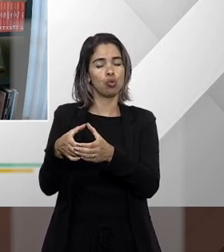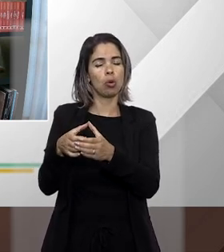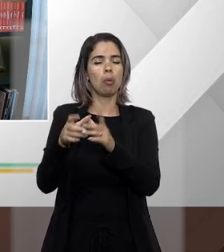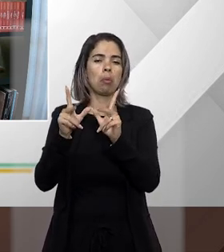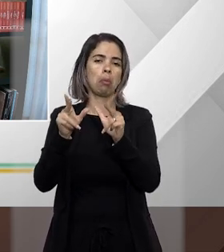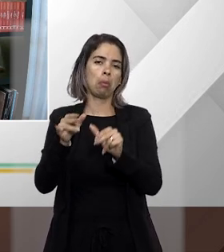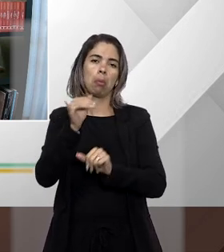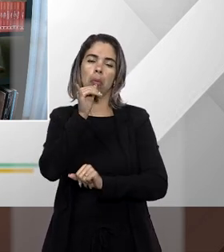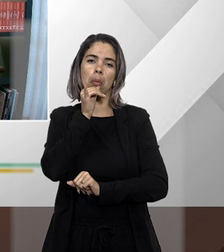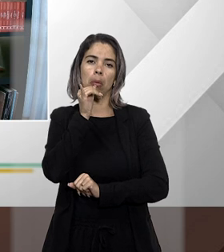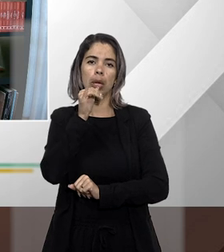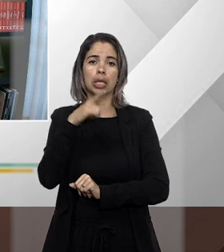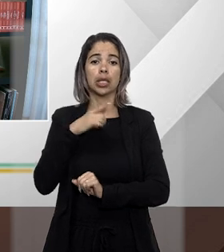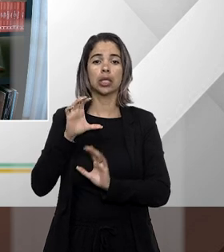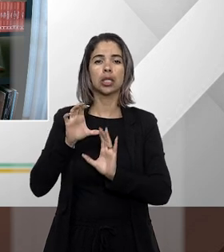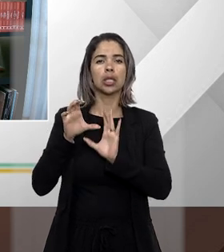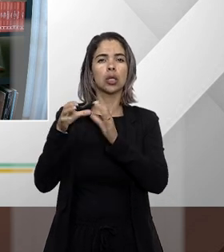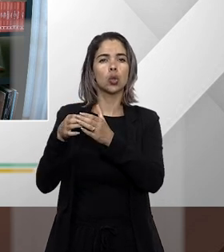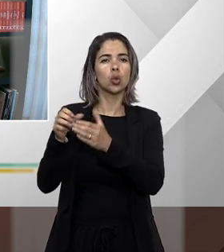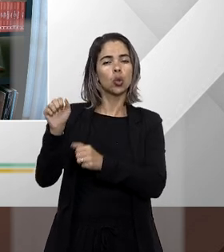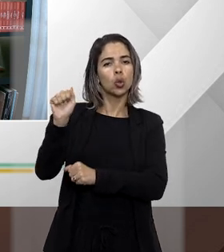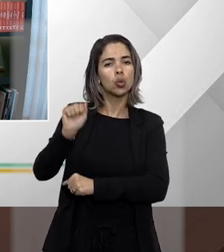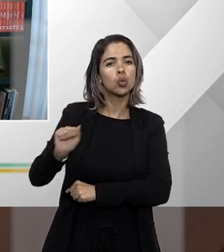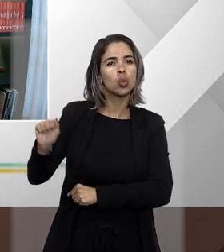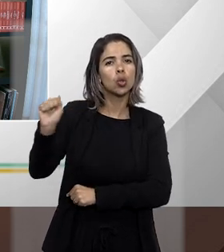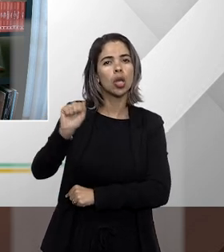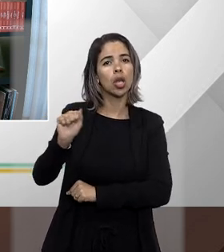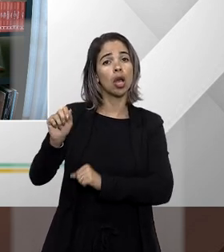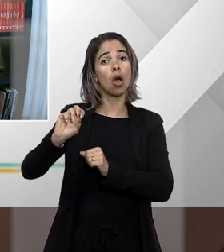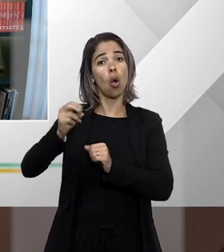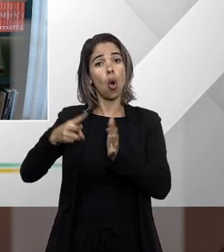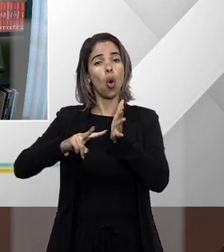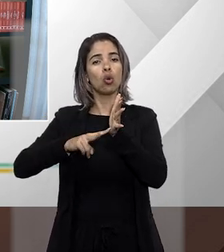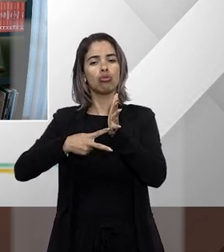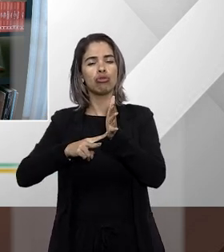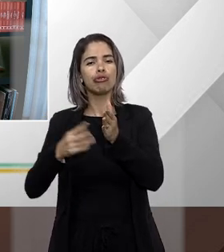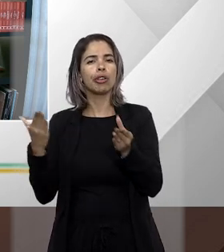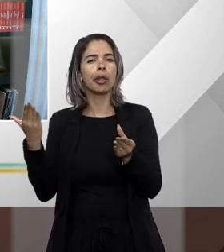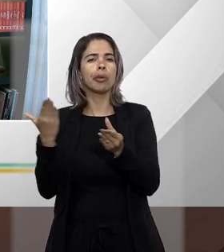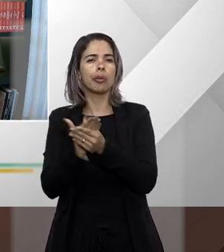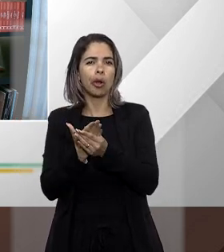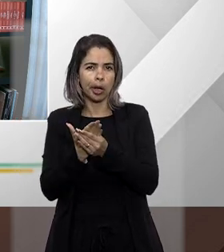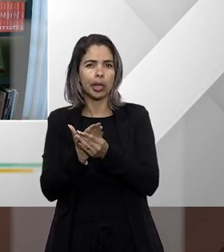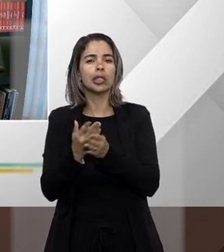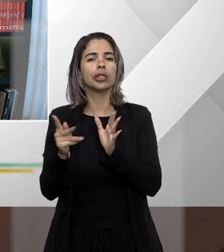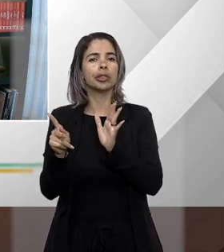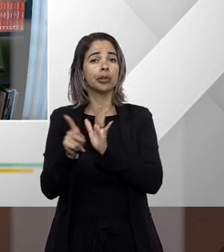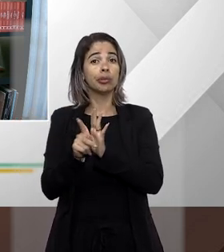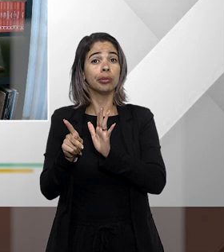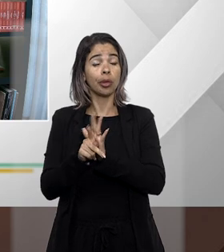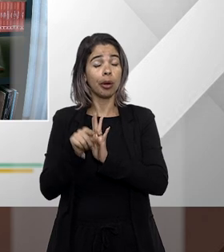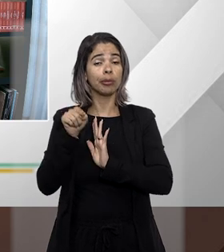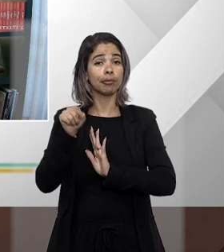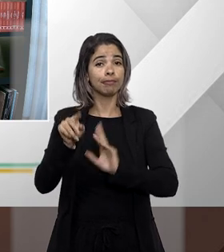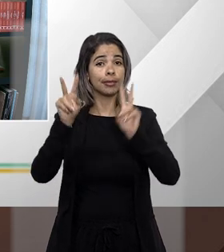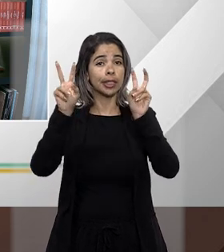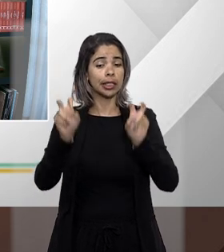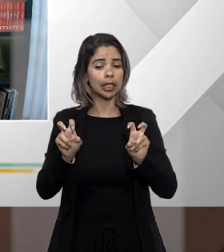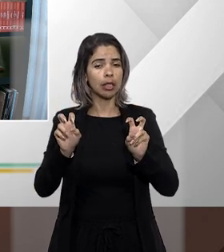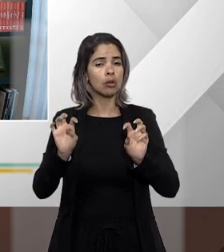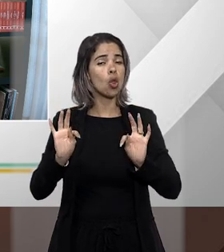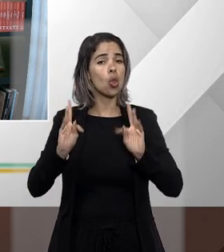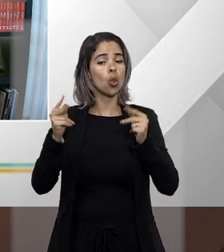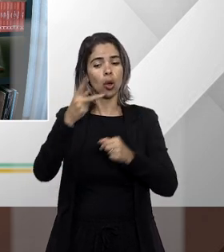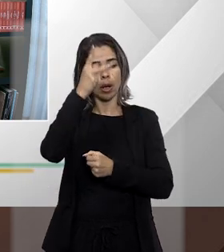ou um sindicato impetra esse tipo de ação do remédio constitucional todos os associados e sindicalizados necessariamente